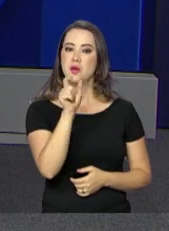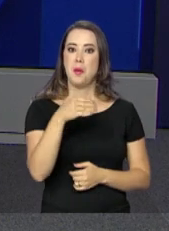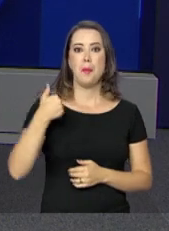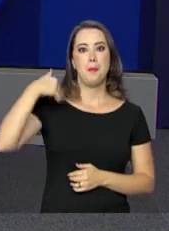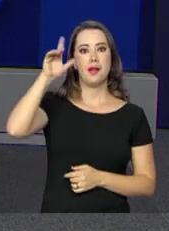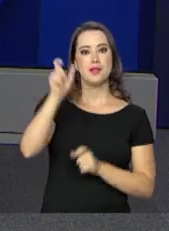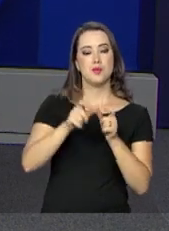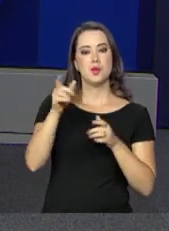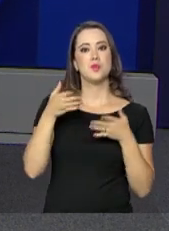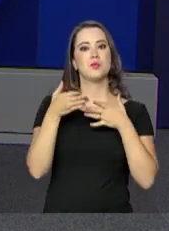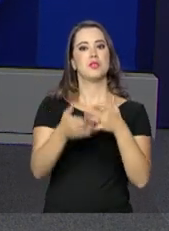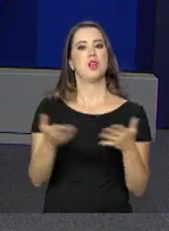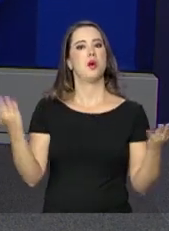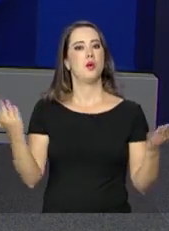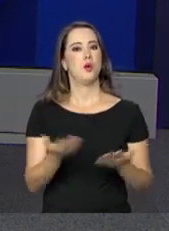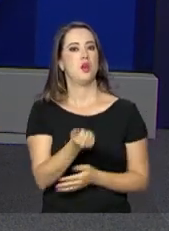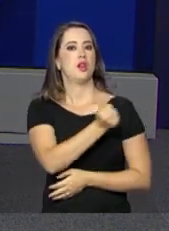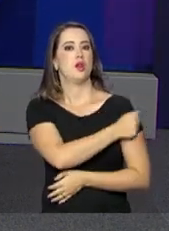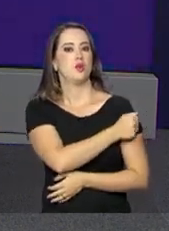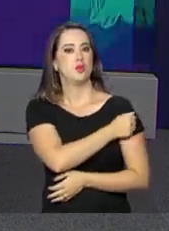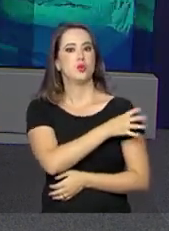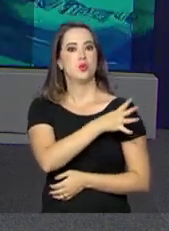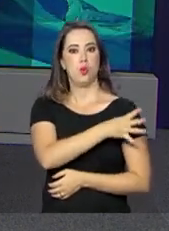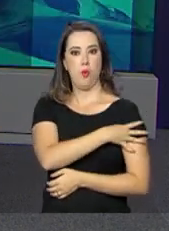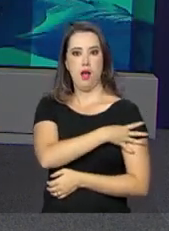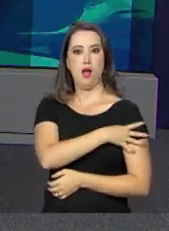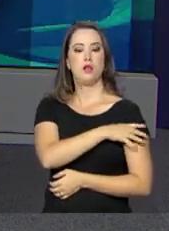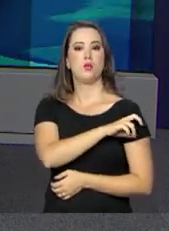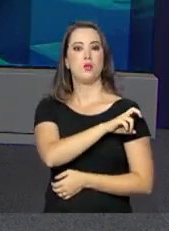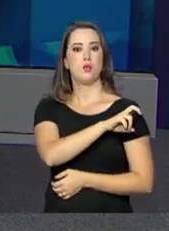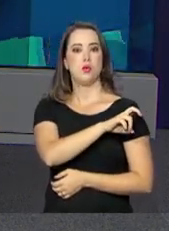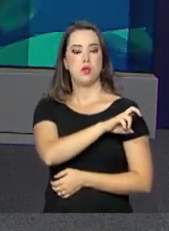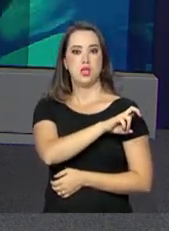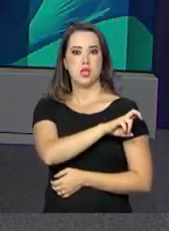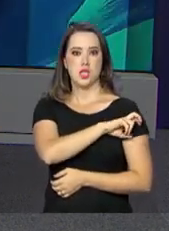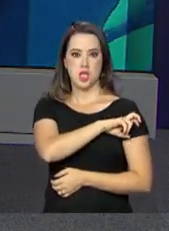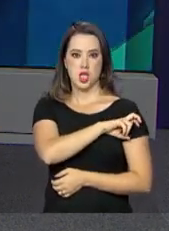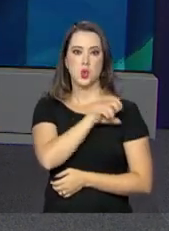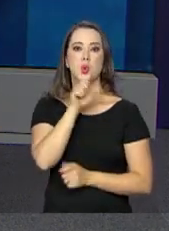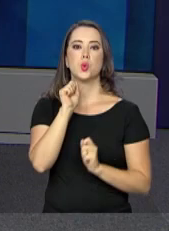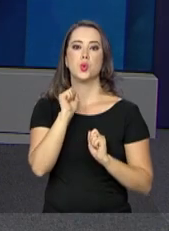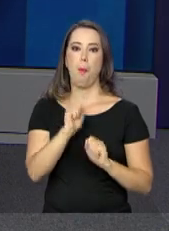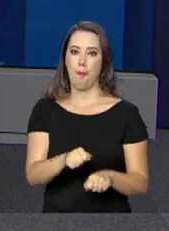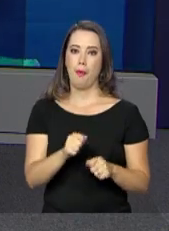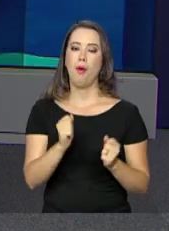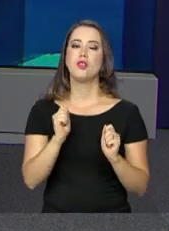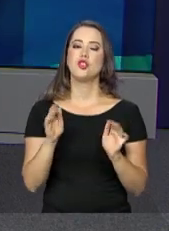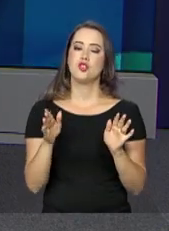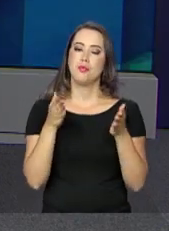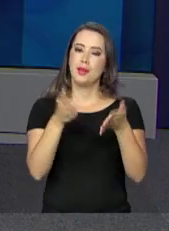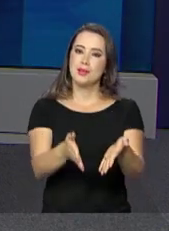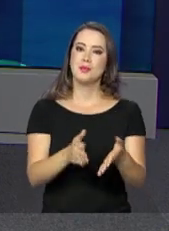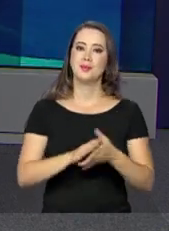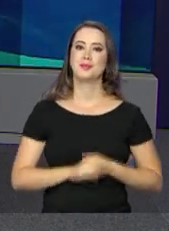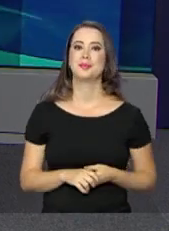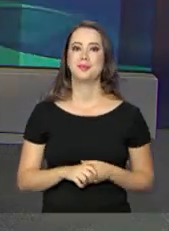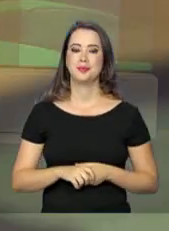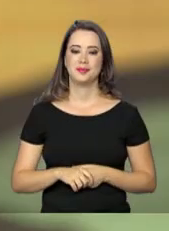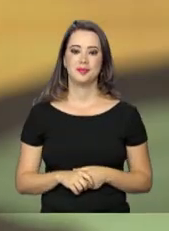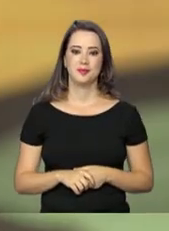participantes. Agora, alunos do quarto e quinto anos do ensino fundamental de escolas públicas também poderão participar.